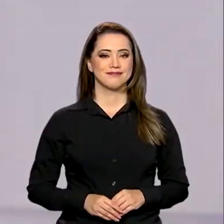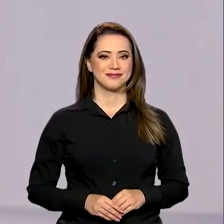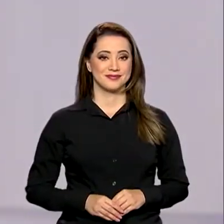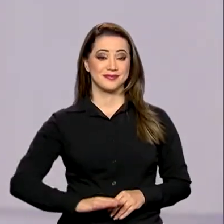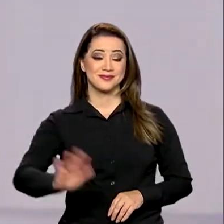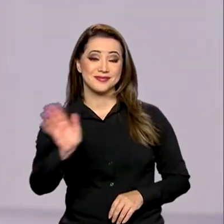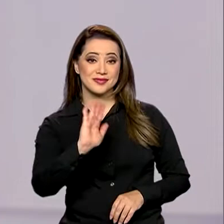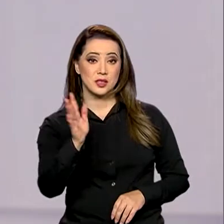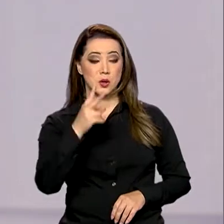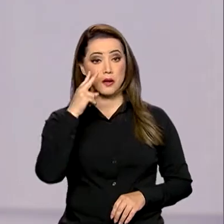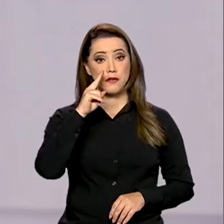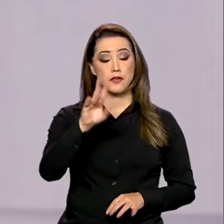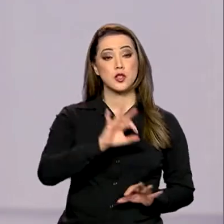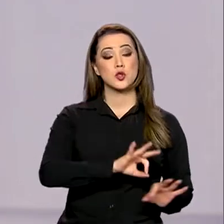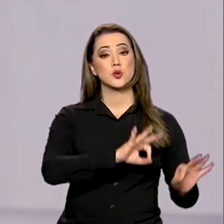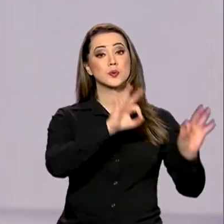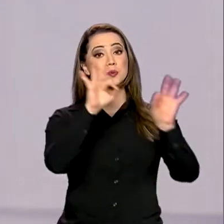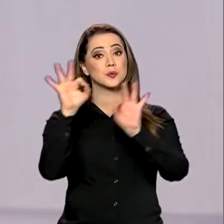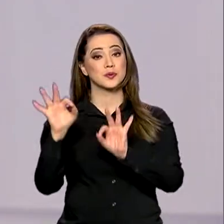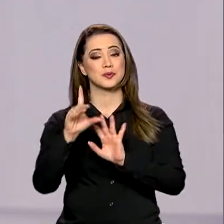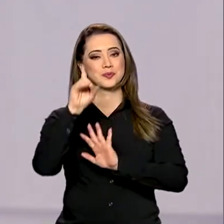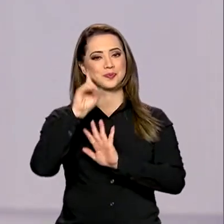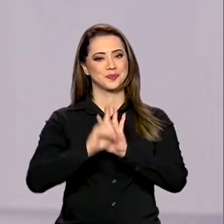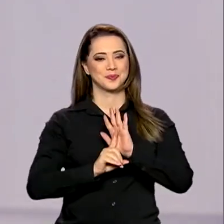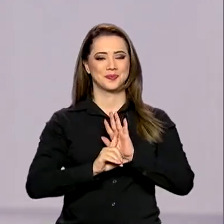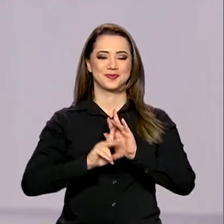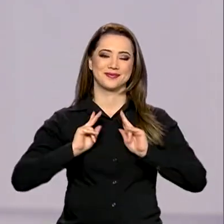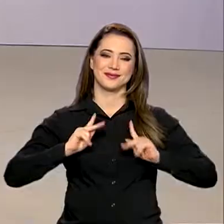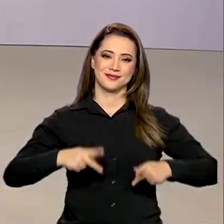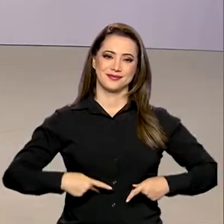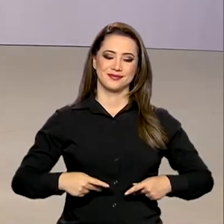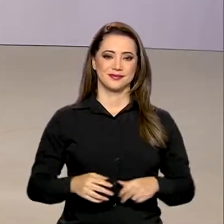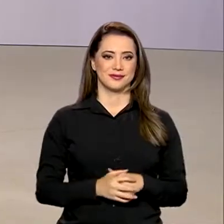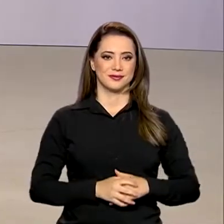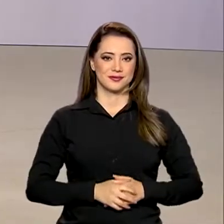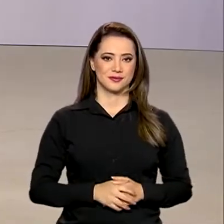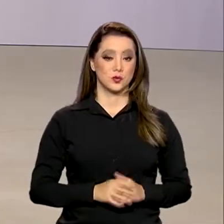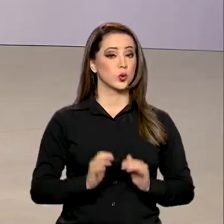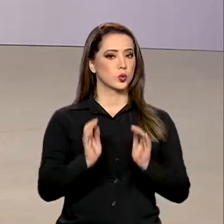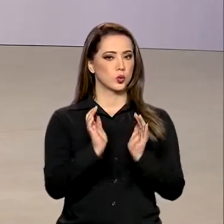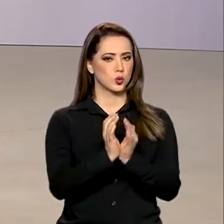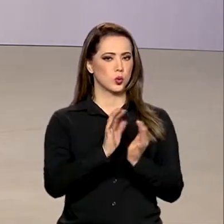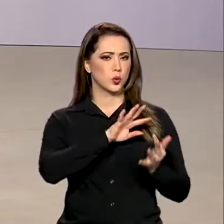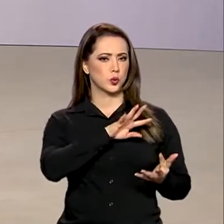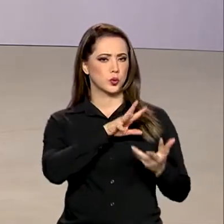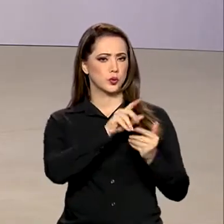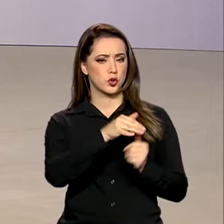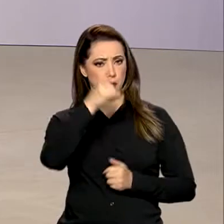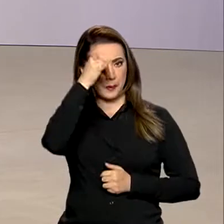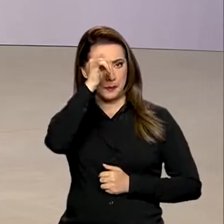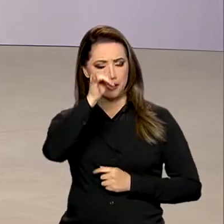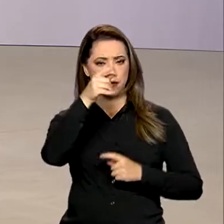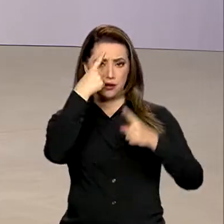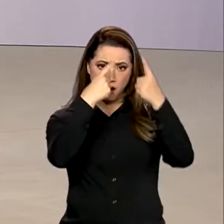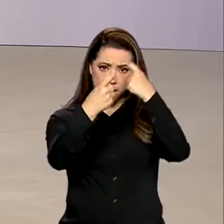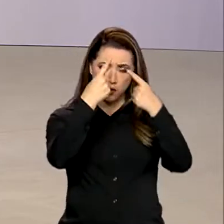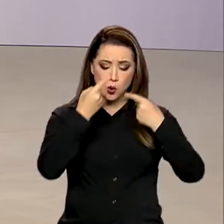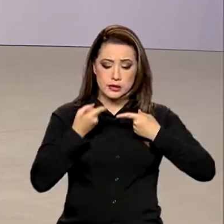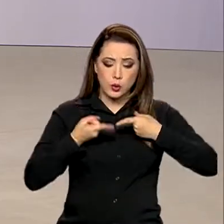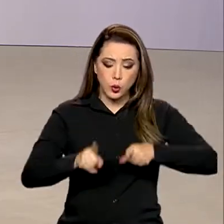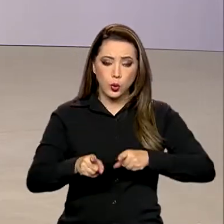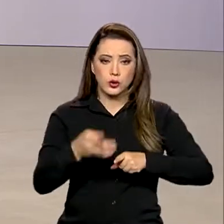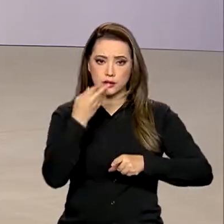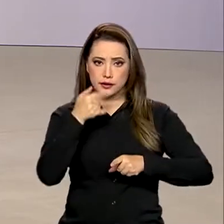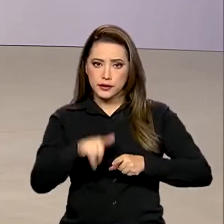Olá, assista agora ao boletim Direitos Humanos. Na cúpula global de enfrentamento à violência contra